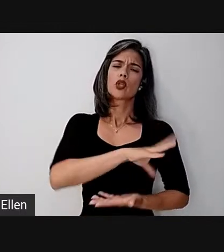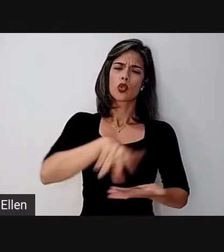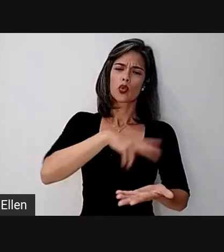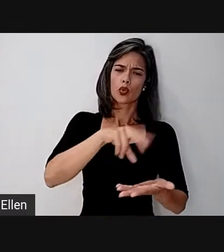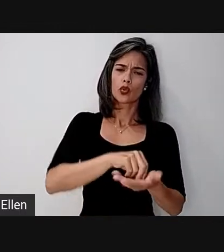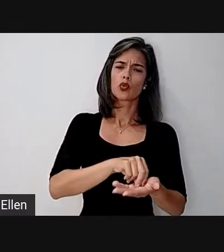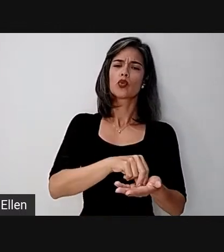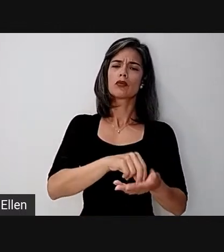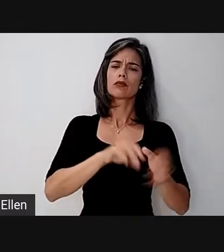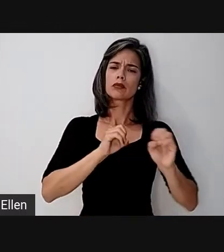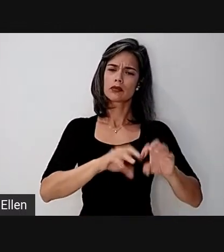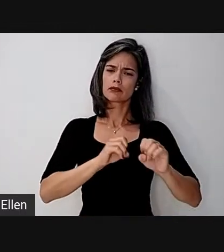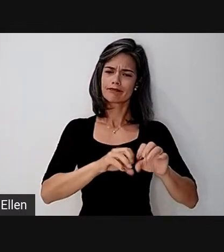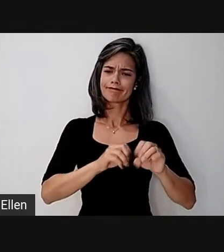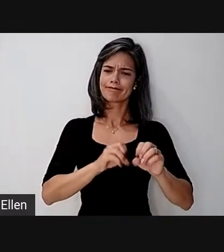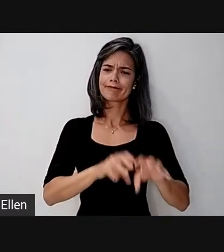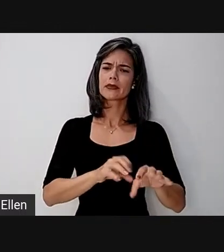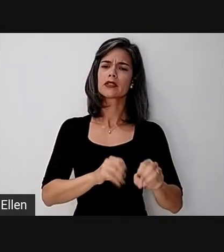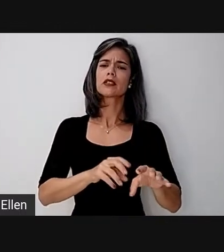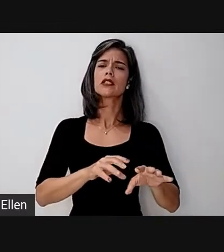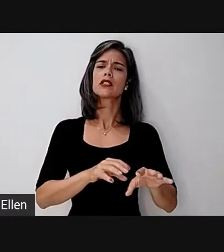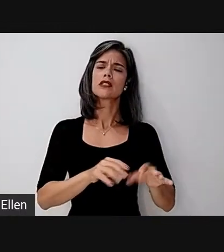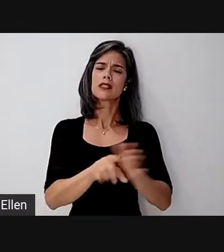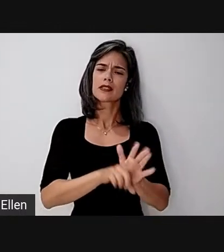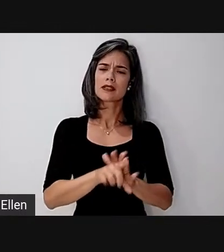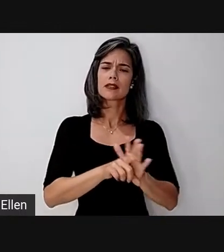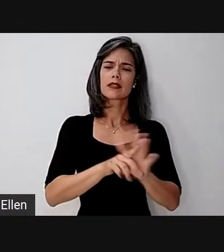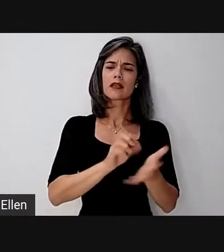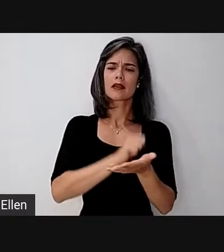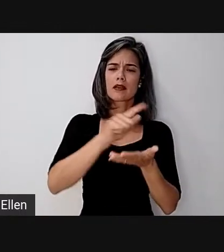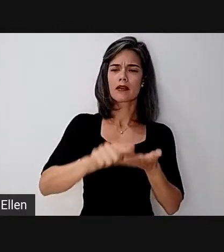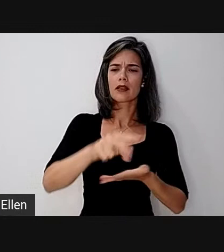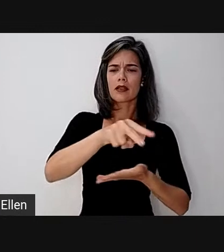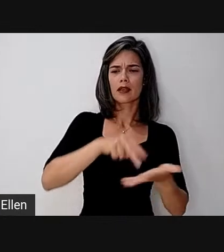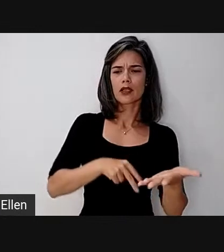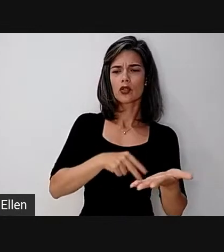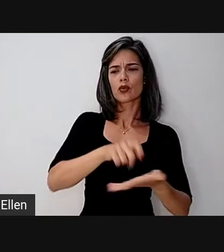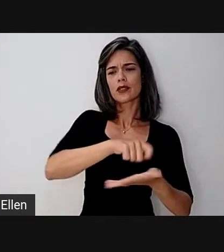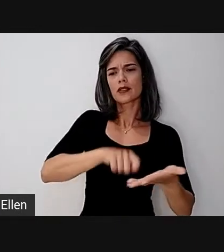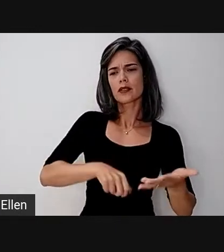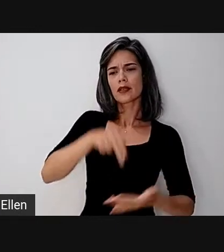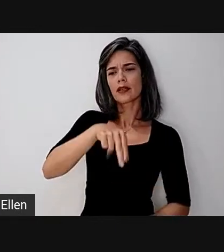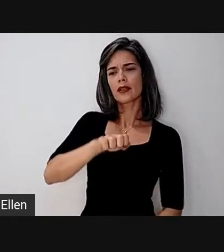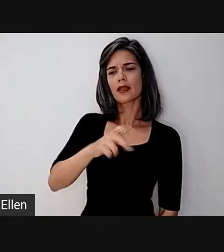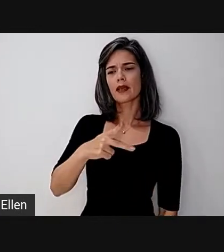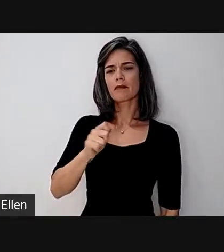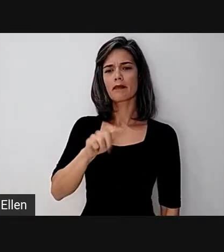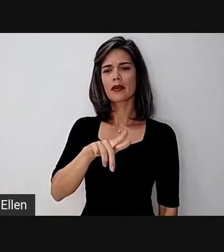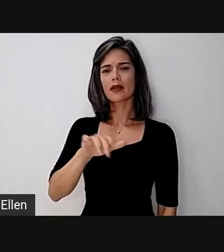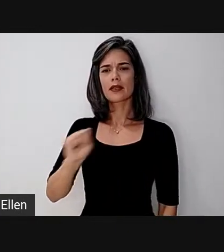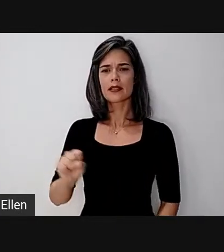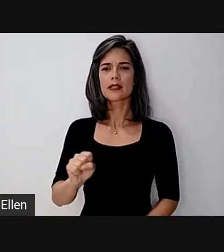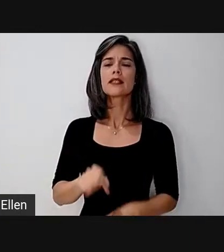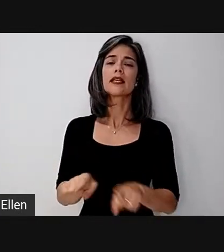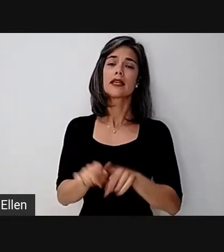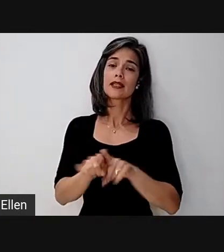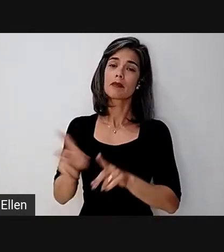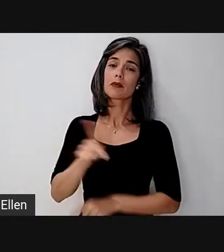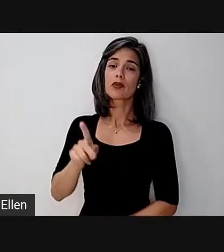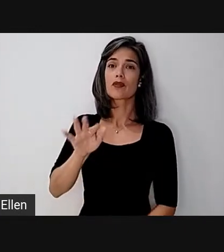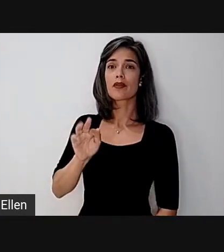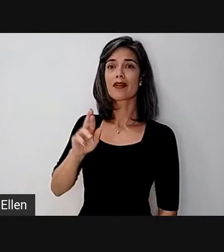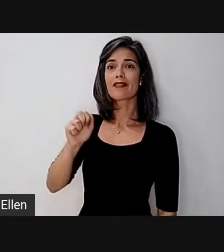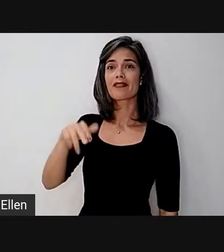Alfabetização, Leituras e Escrita NEPALES, e a professora Carla Francesca Kipena, que